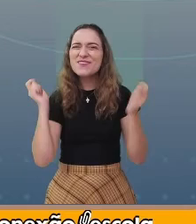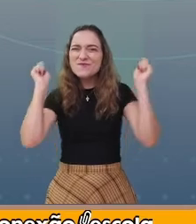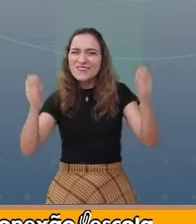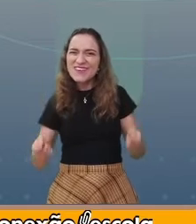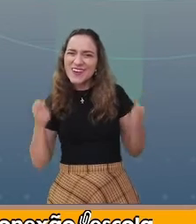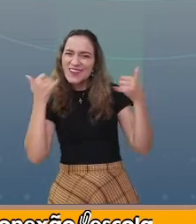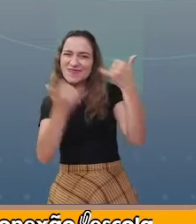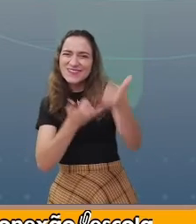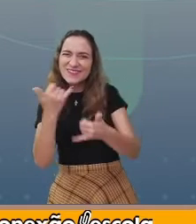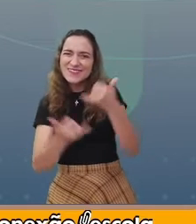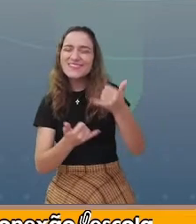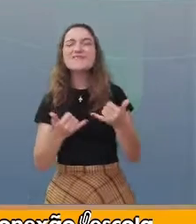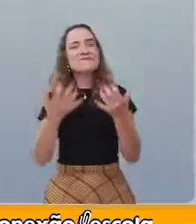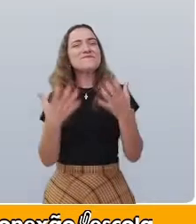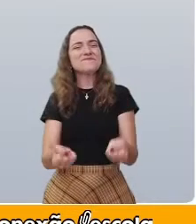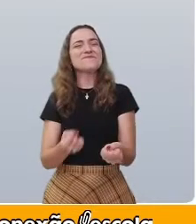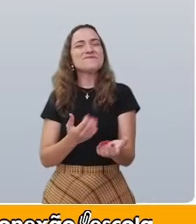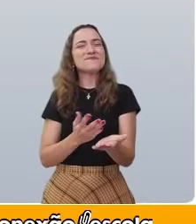Vamos continuar!